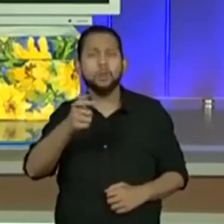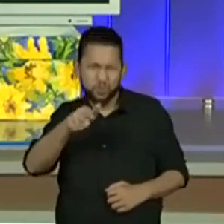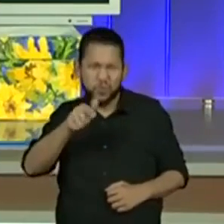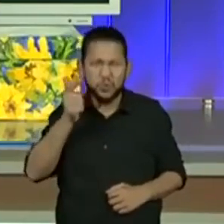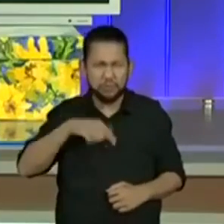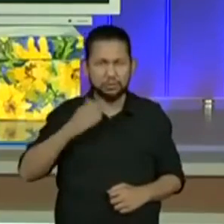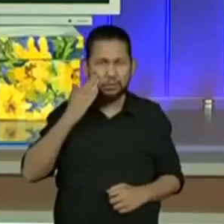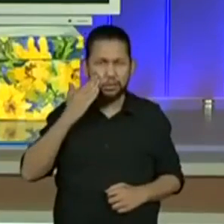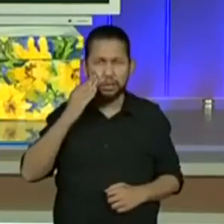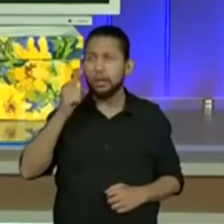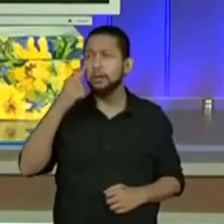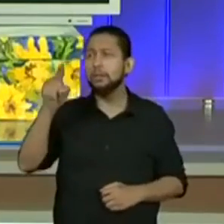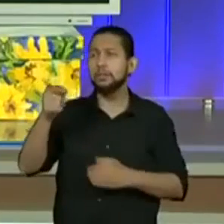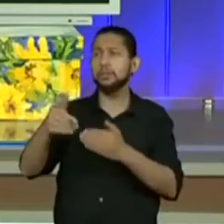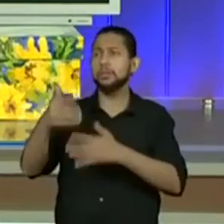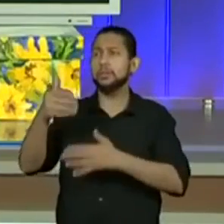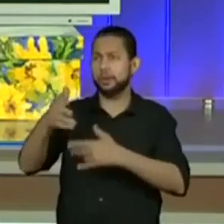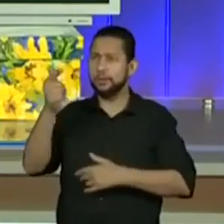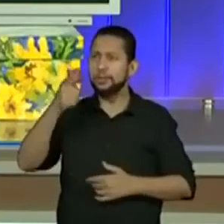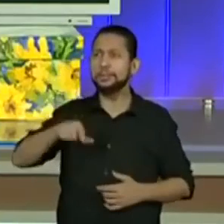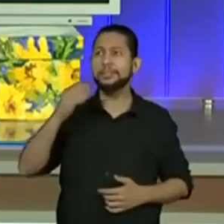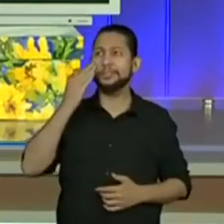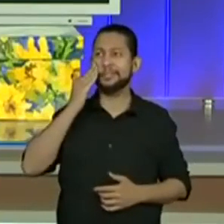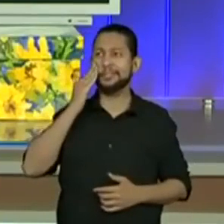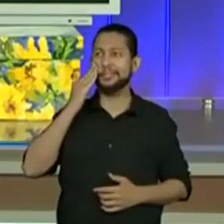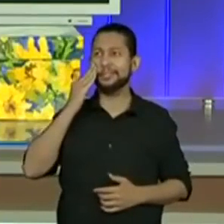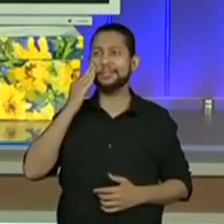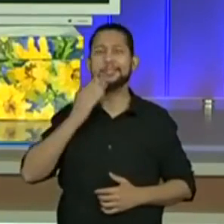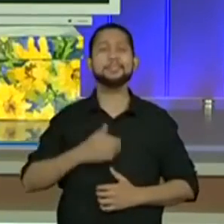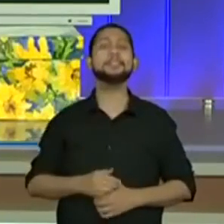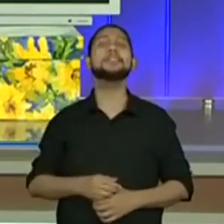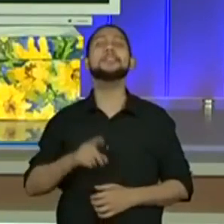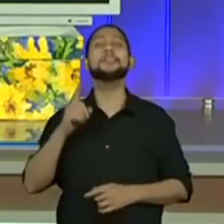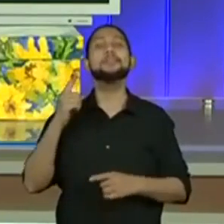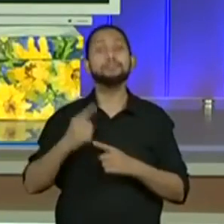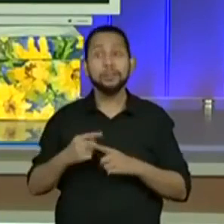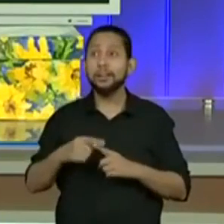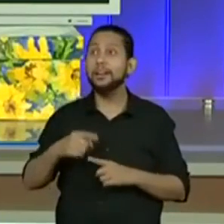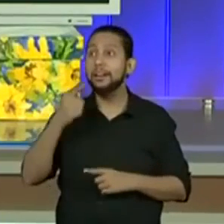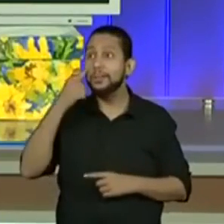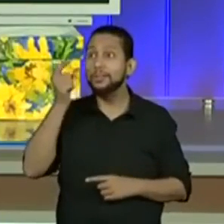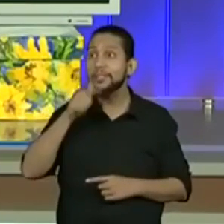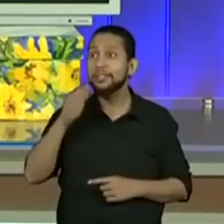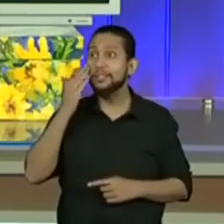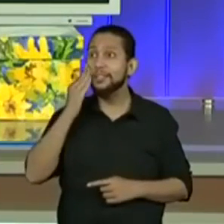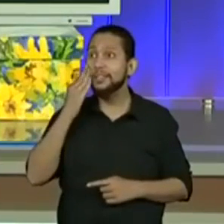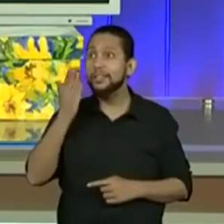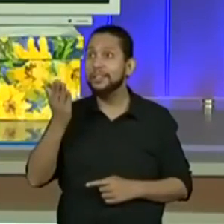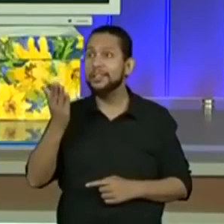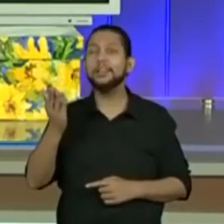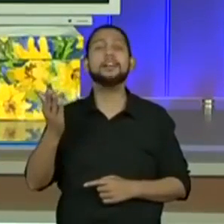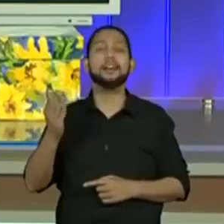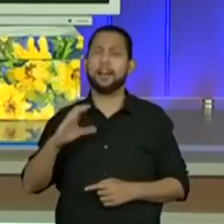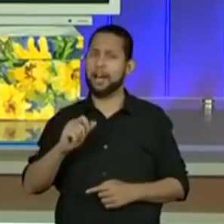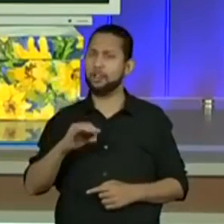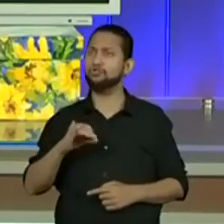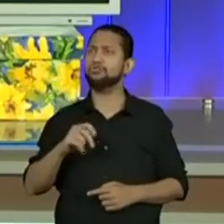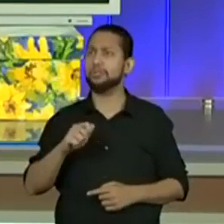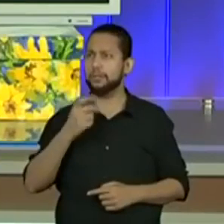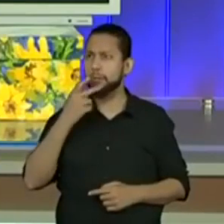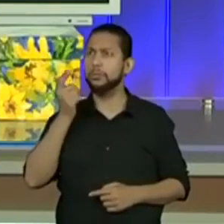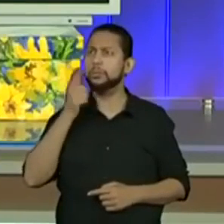entender o que eu estou explicando. E aí? Pro Cátia disse que tá dando pra entender. Pro Rosivânia também.